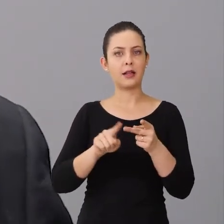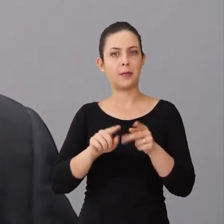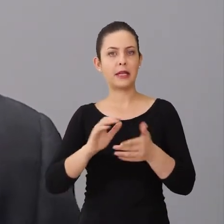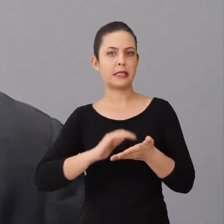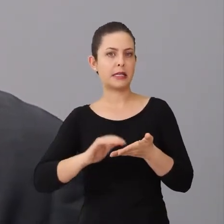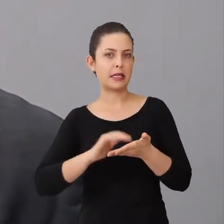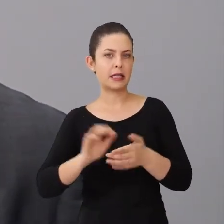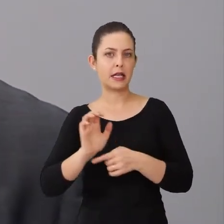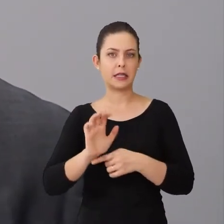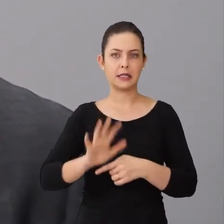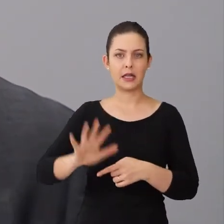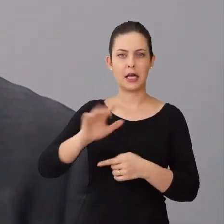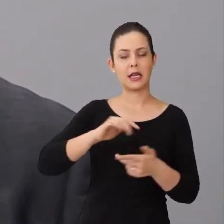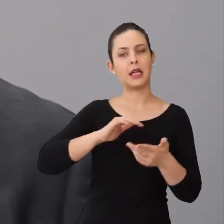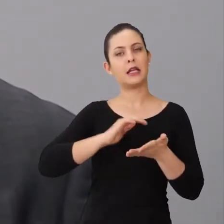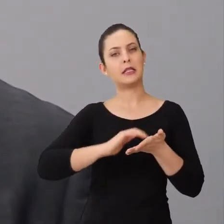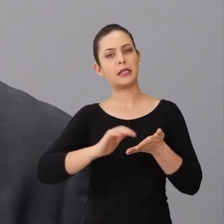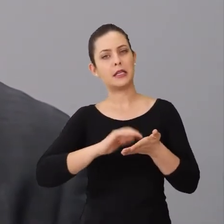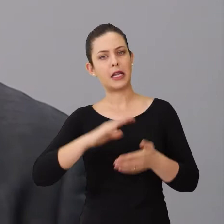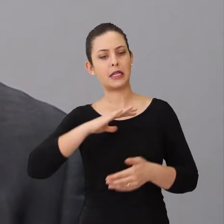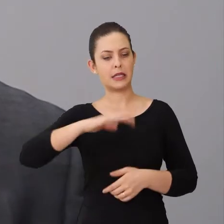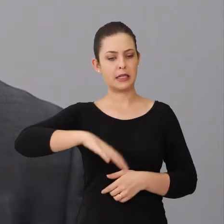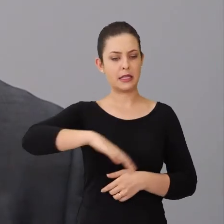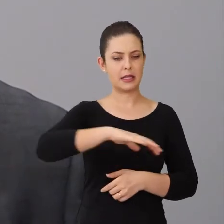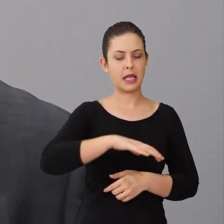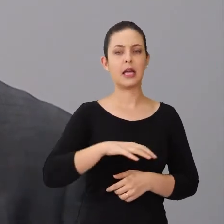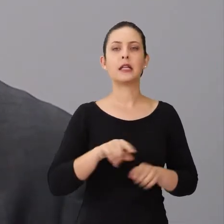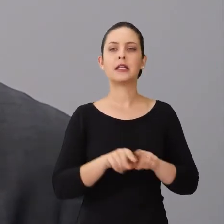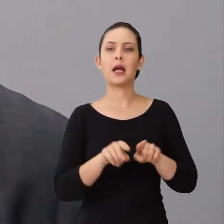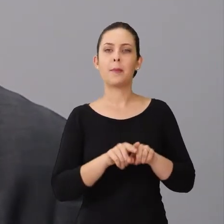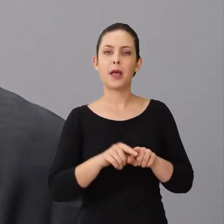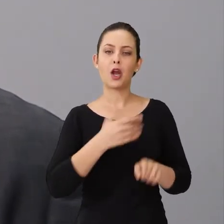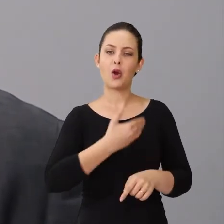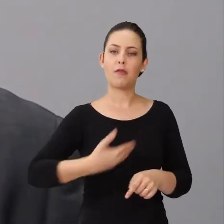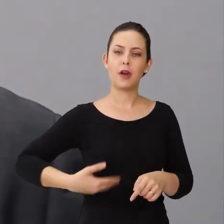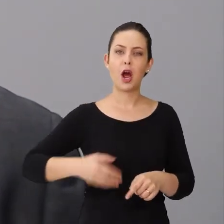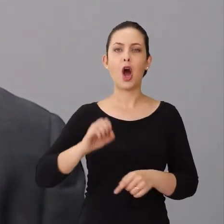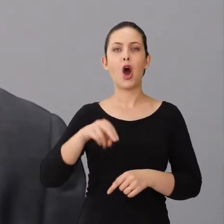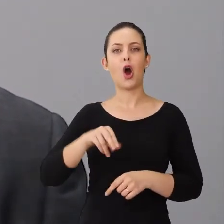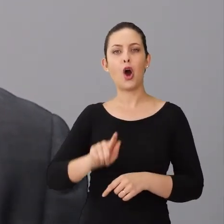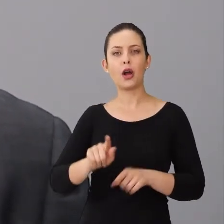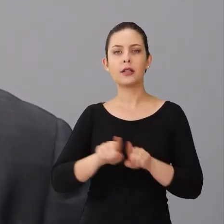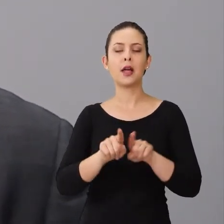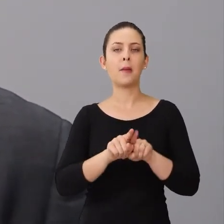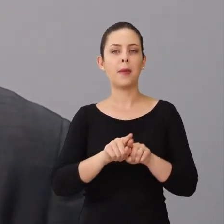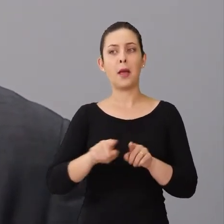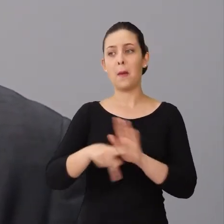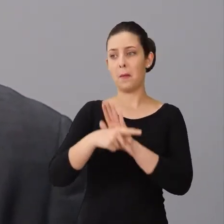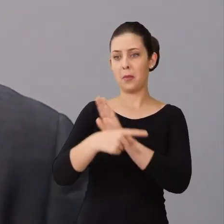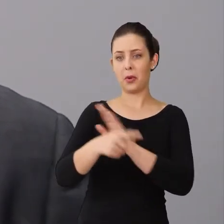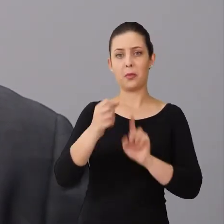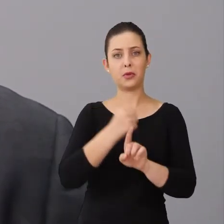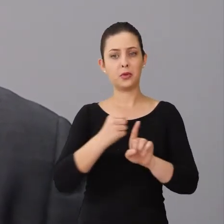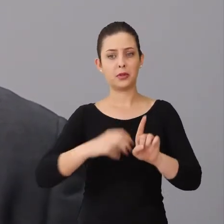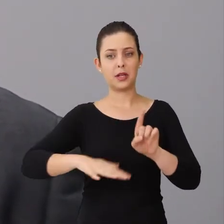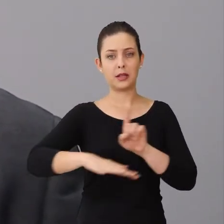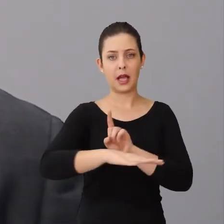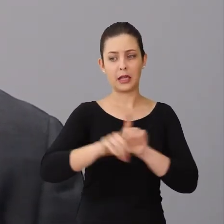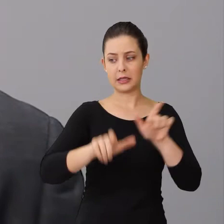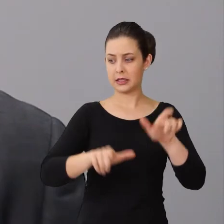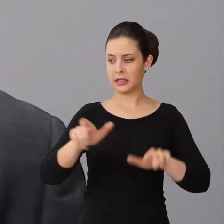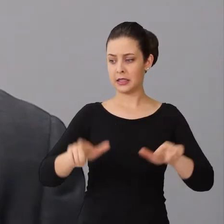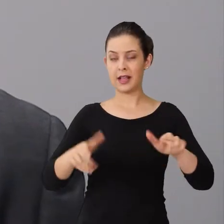secretarias de Estado, secretarias municipais, de organizações não governamentais e também da própria sociedade. Através do